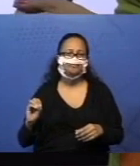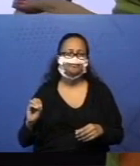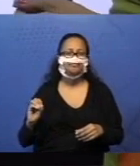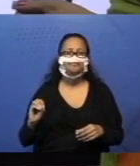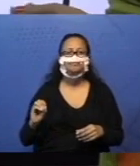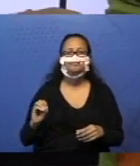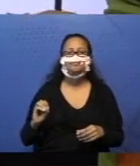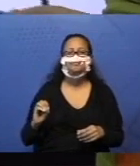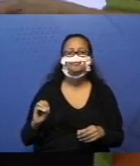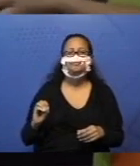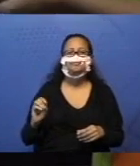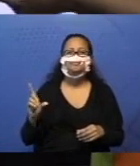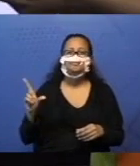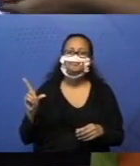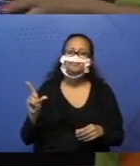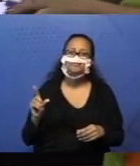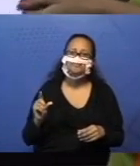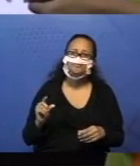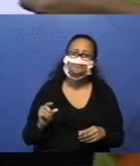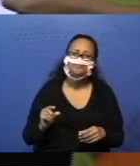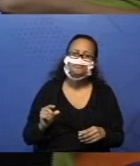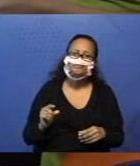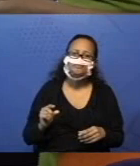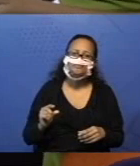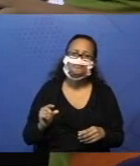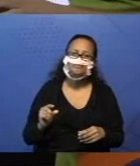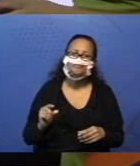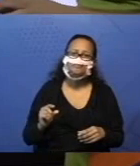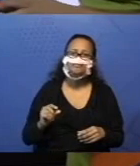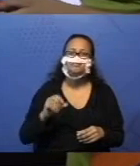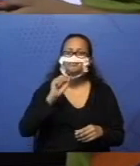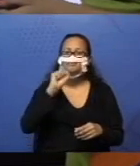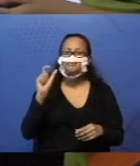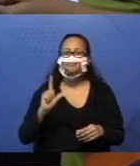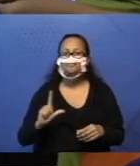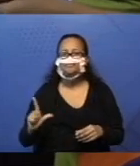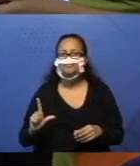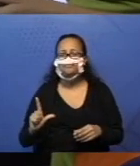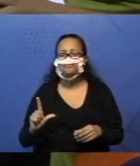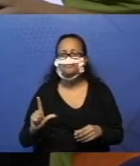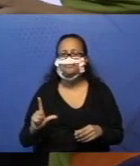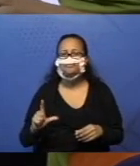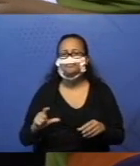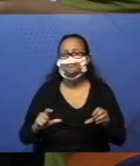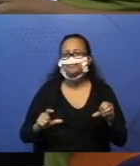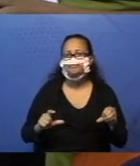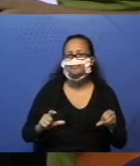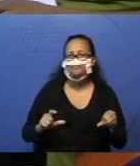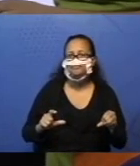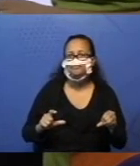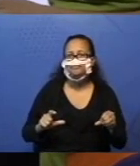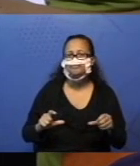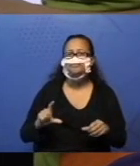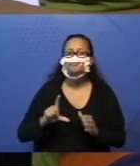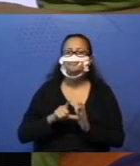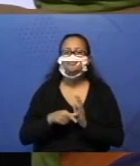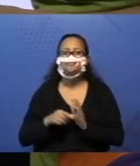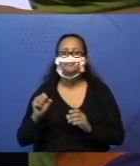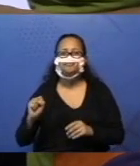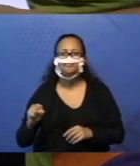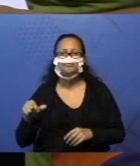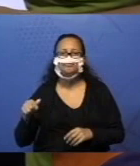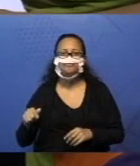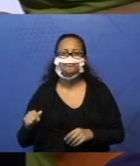10. E aí, vai diminuindo. O azulzinho vale 9, 8, 7,